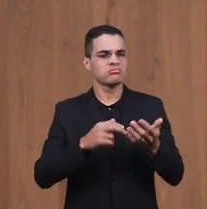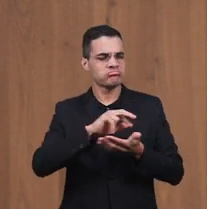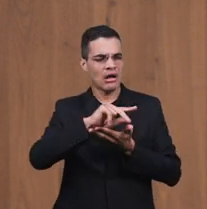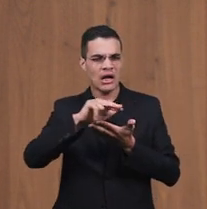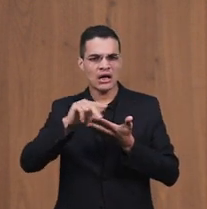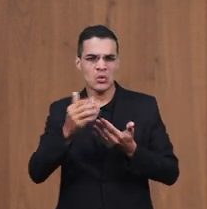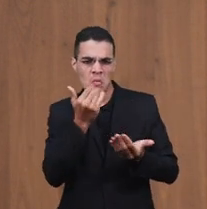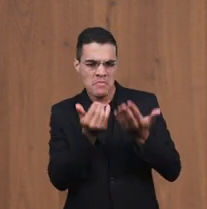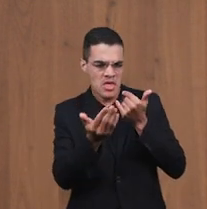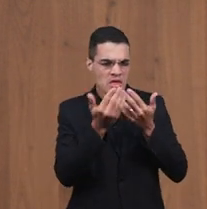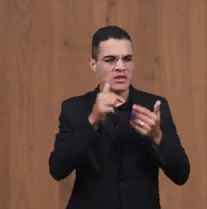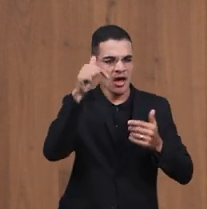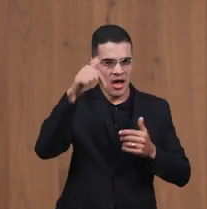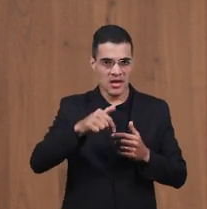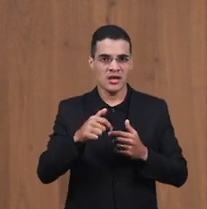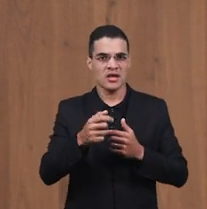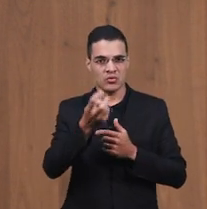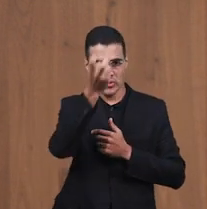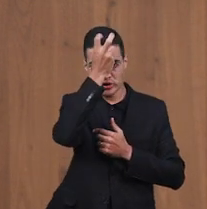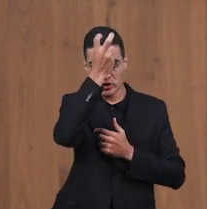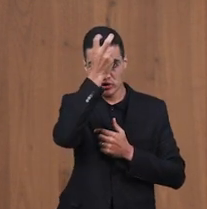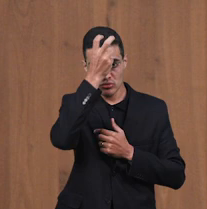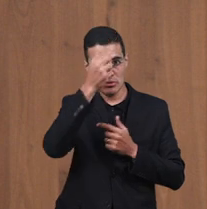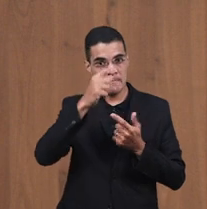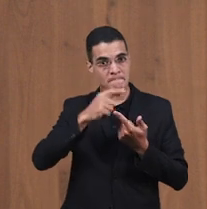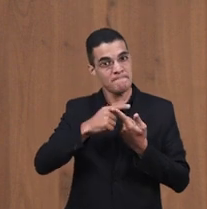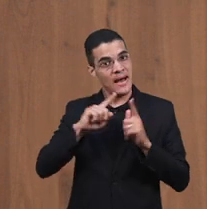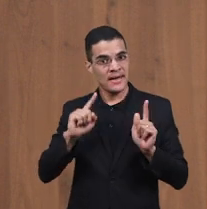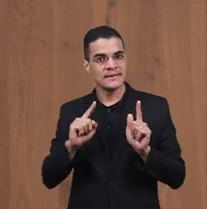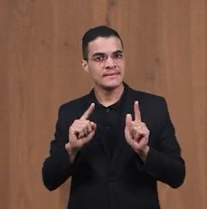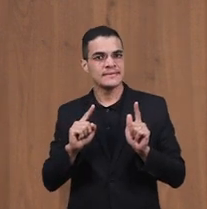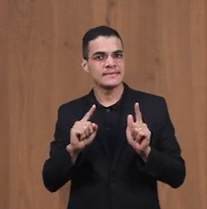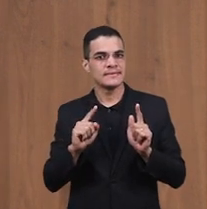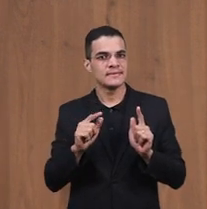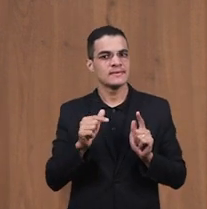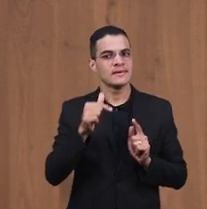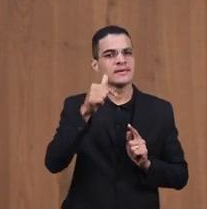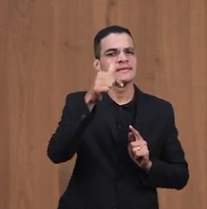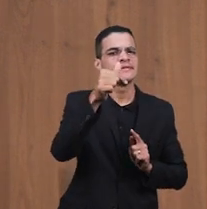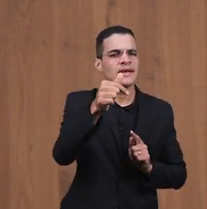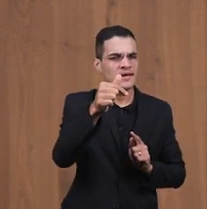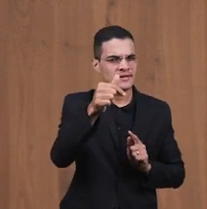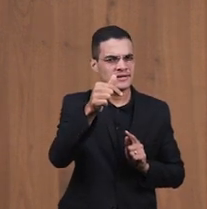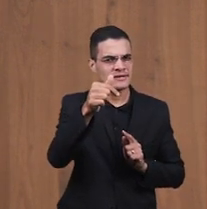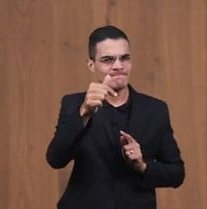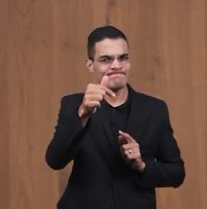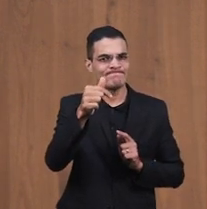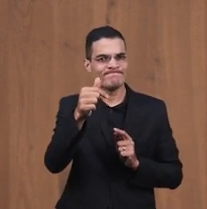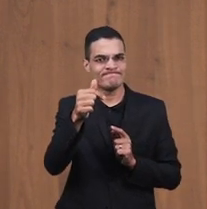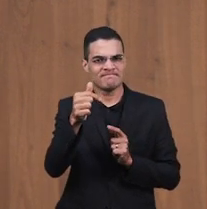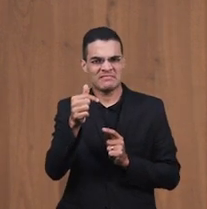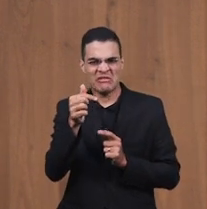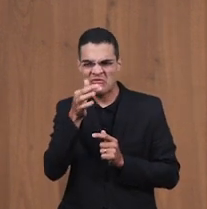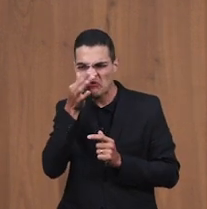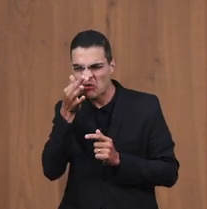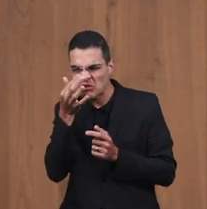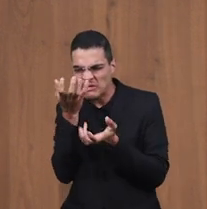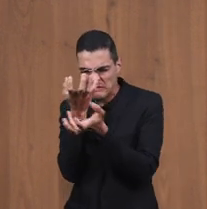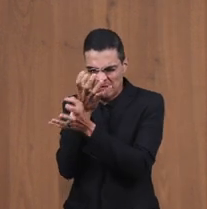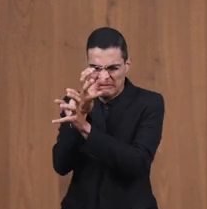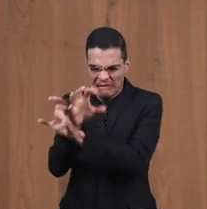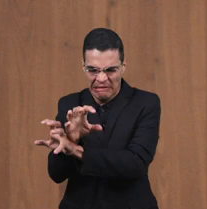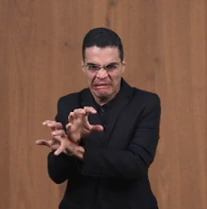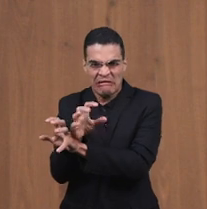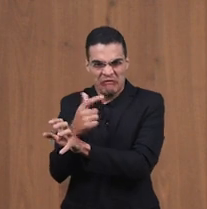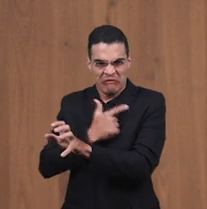grande De mantimentos aqui no Egito Mas em compensação Essas sete espigas Bem